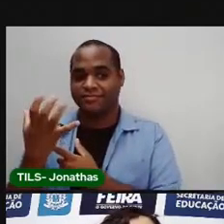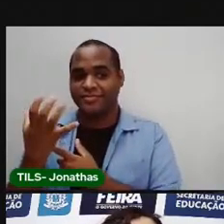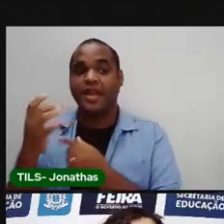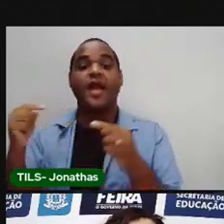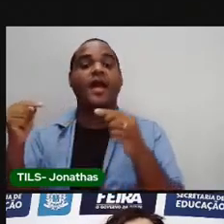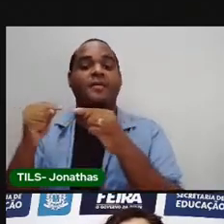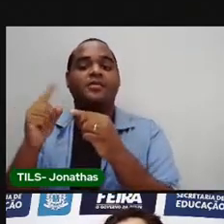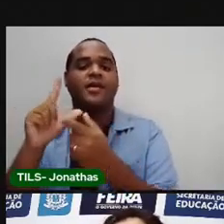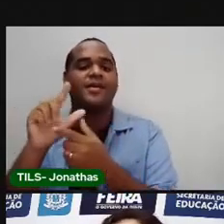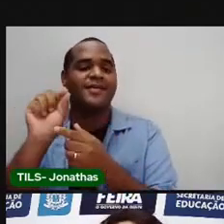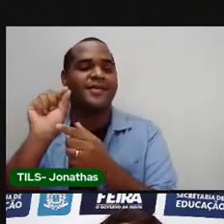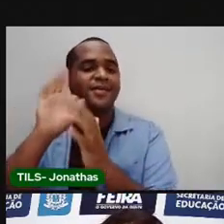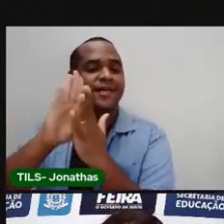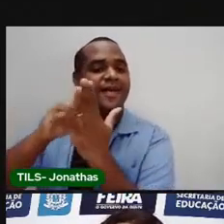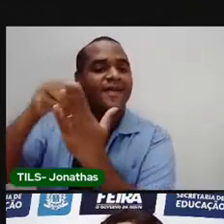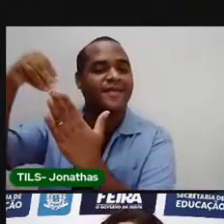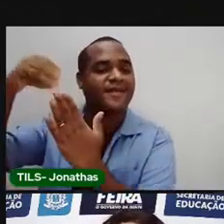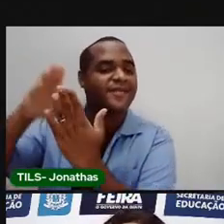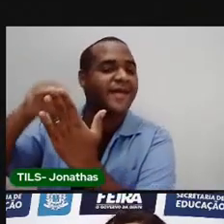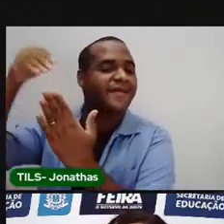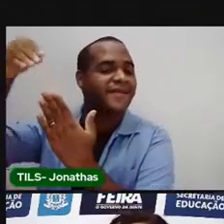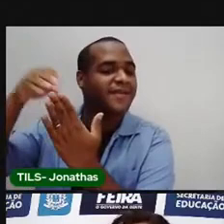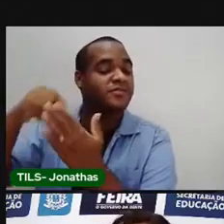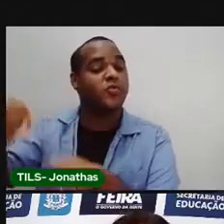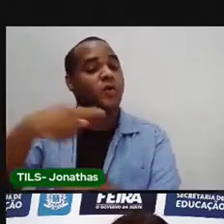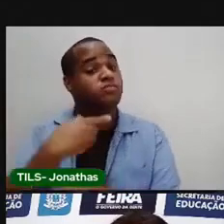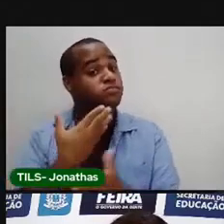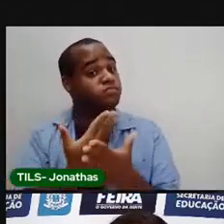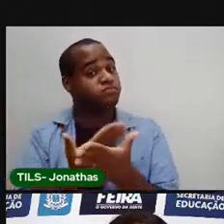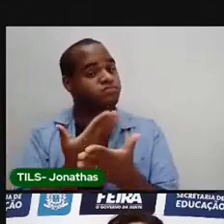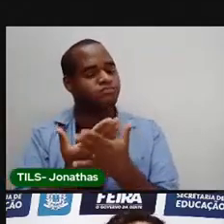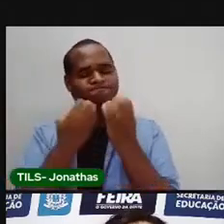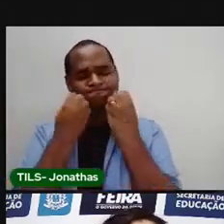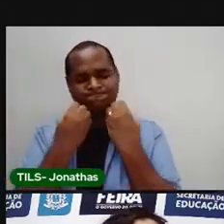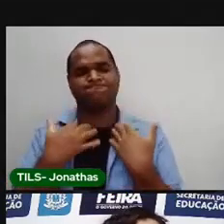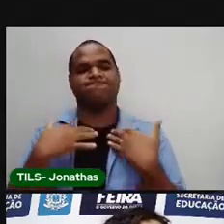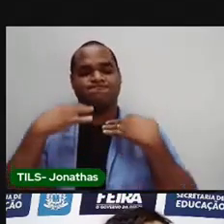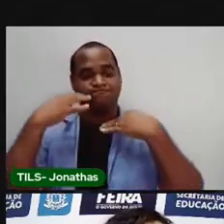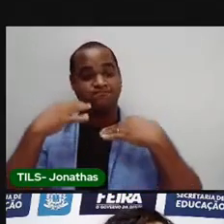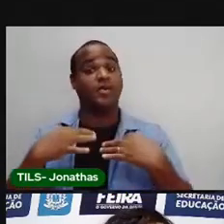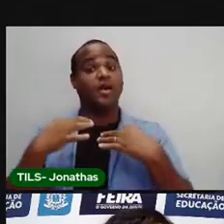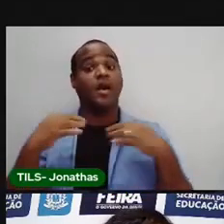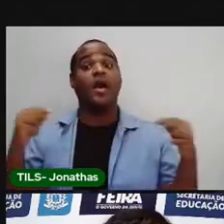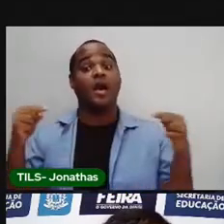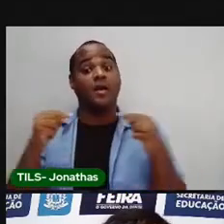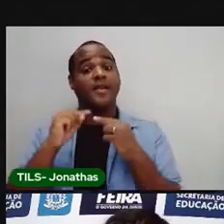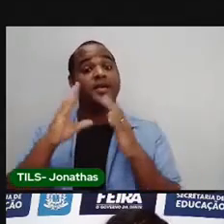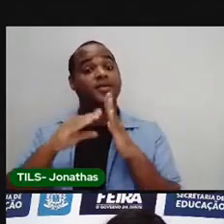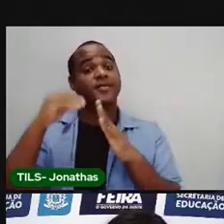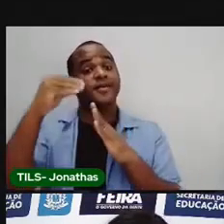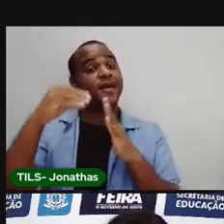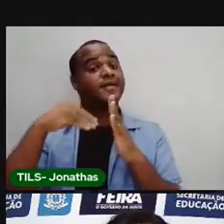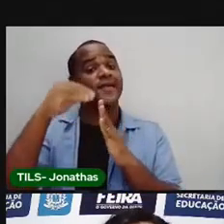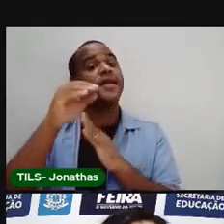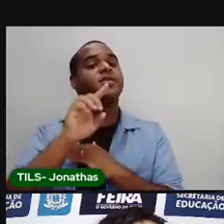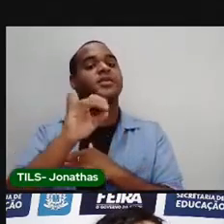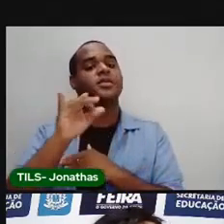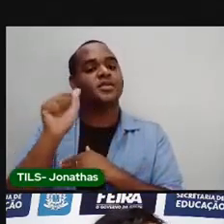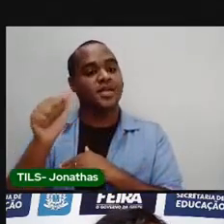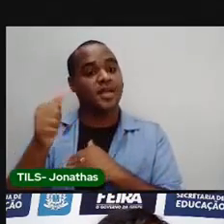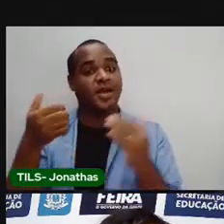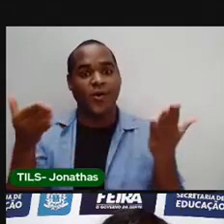o calendário. E esse nós estudamos bem direitinho. O calendário marca os dias,